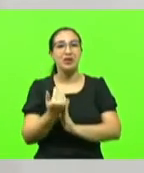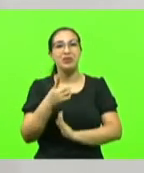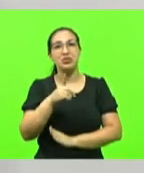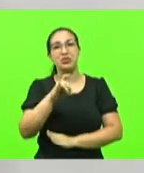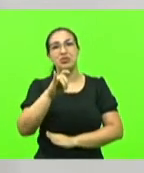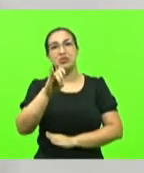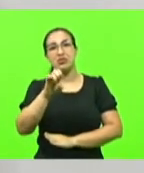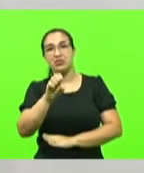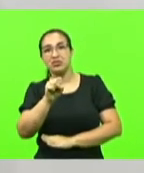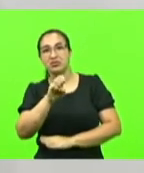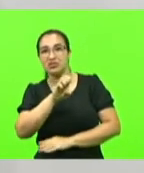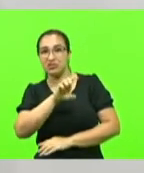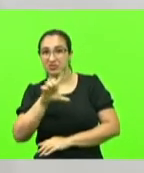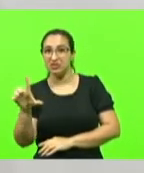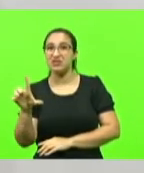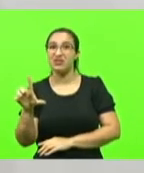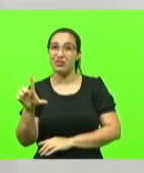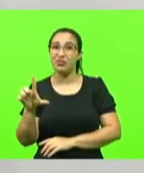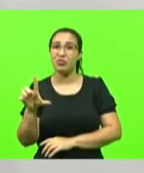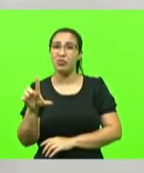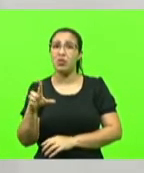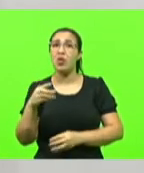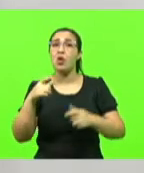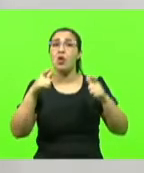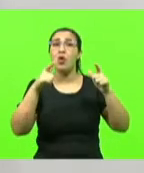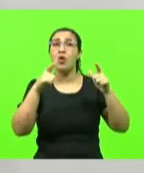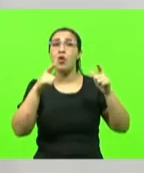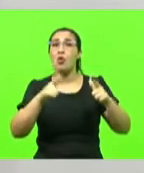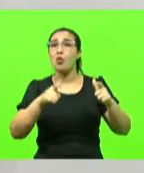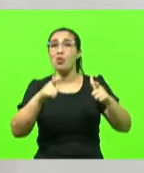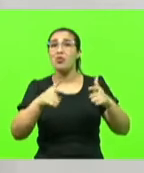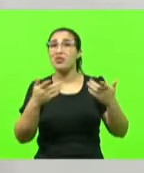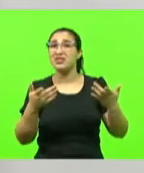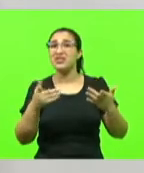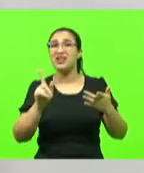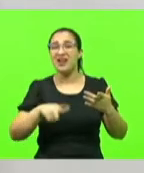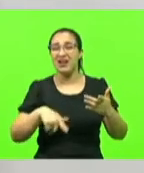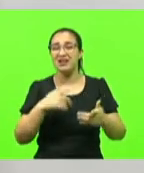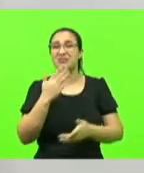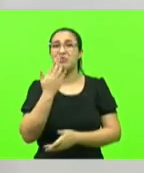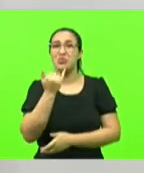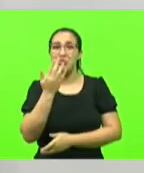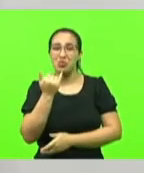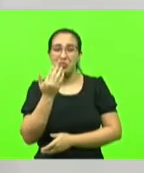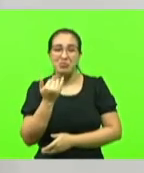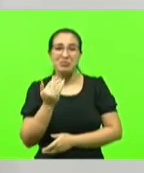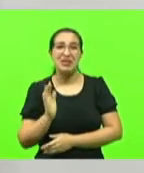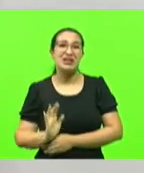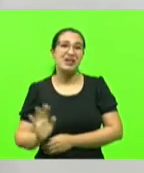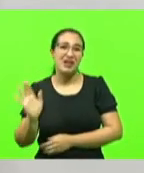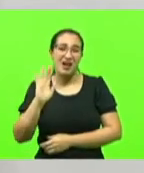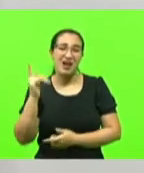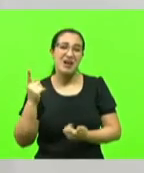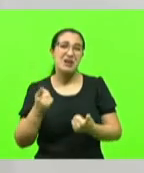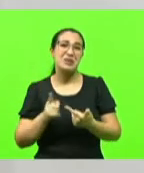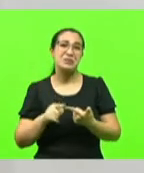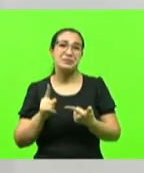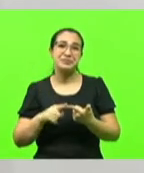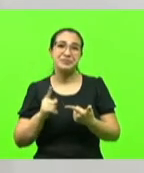hoje e onde isso irá refletir? Alimentos mais caros gás de cozinha com preço absurdo